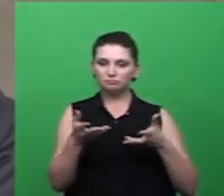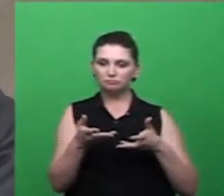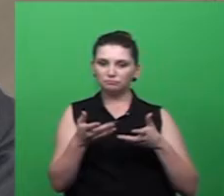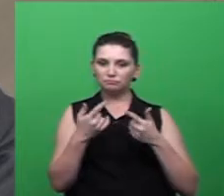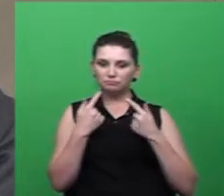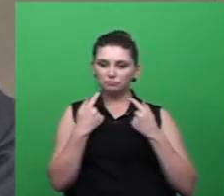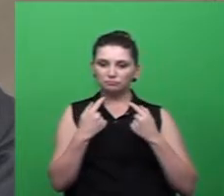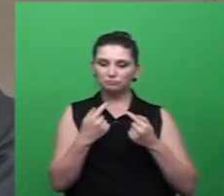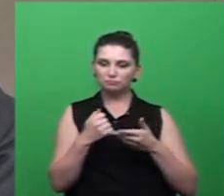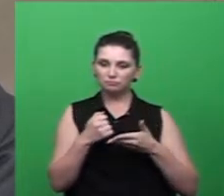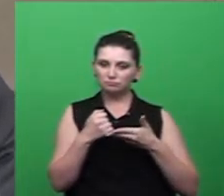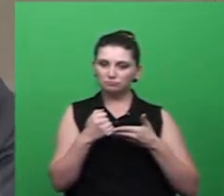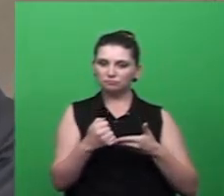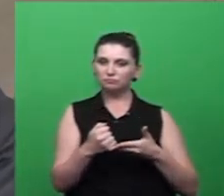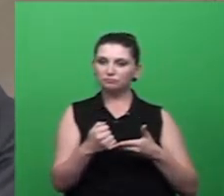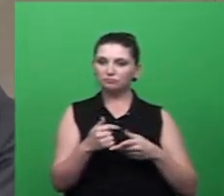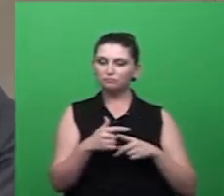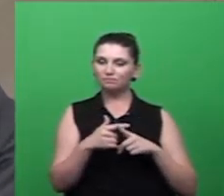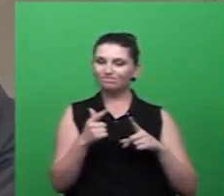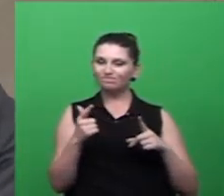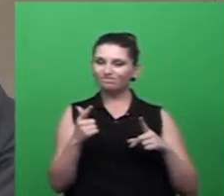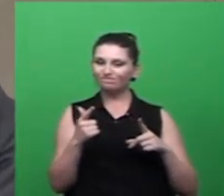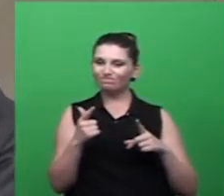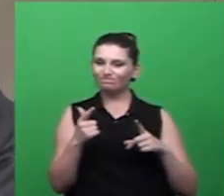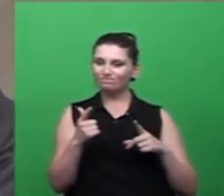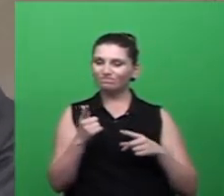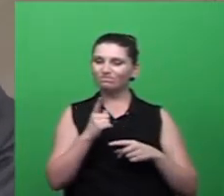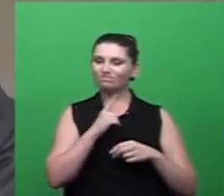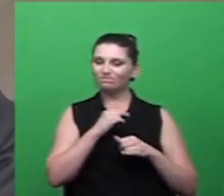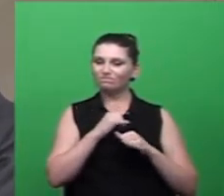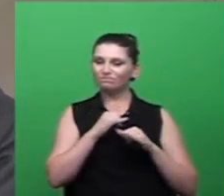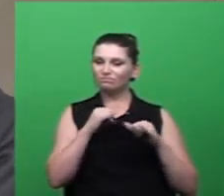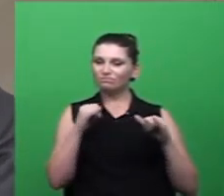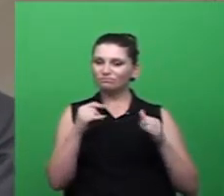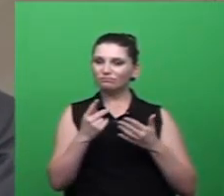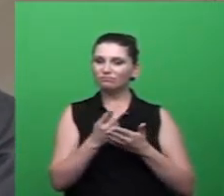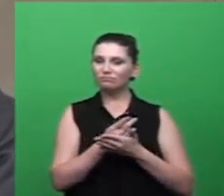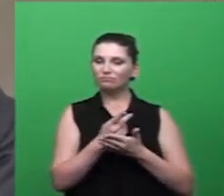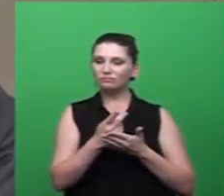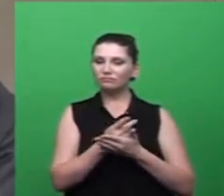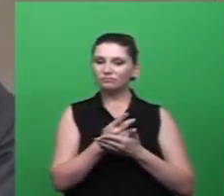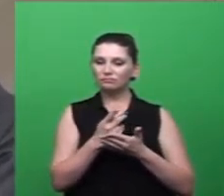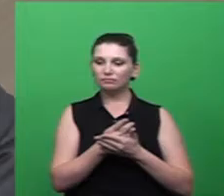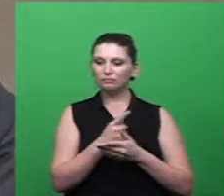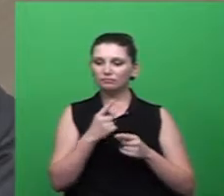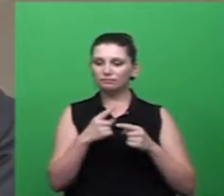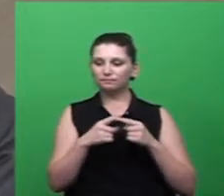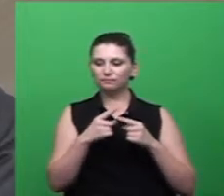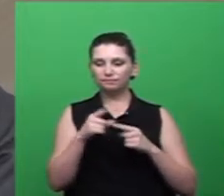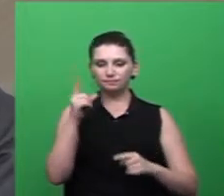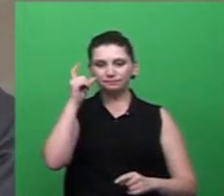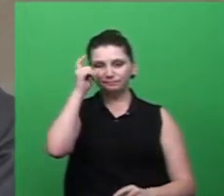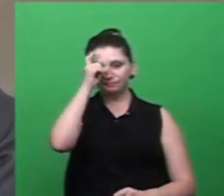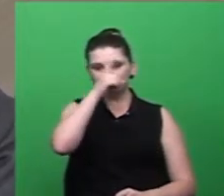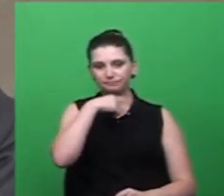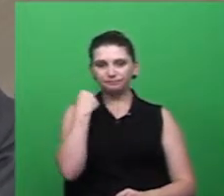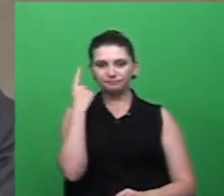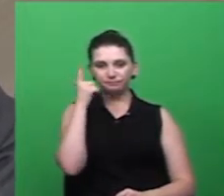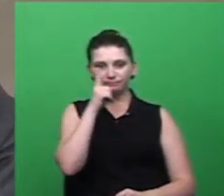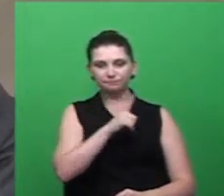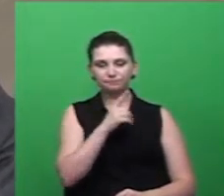mas também tem um grande desencontro de informações, que é difícil realmente entender essa peculiaridade toda do mosquito.